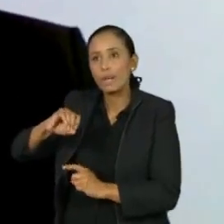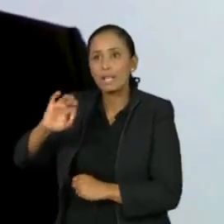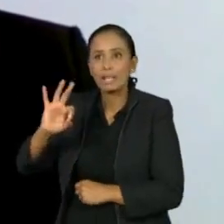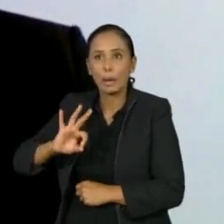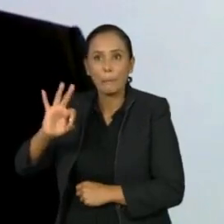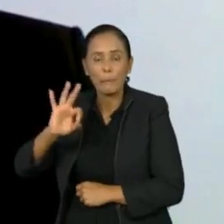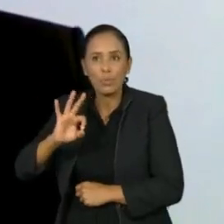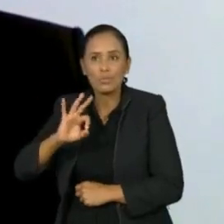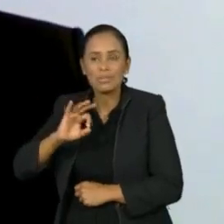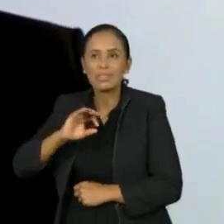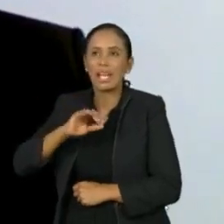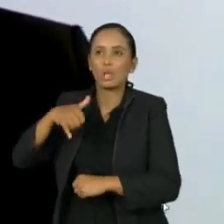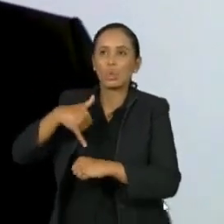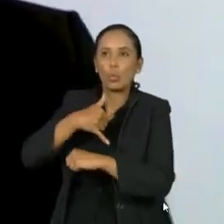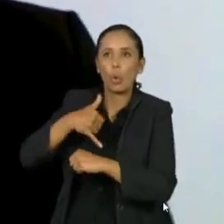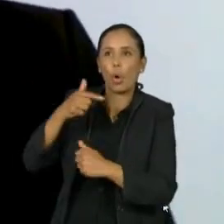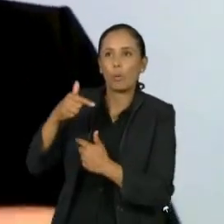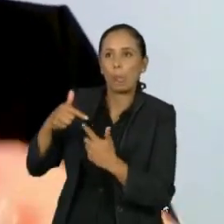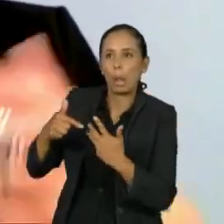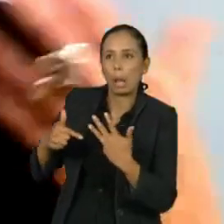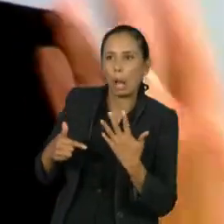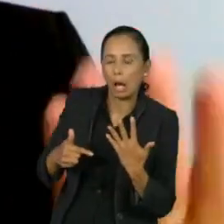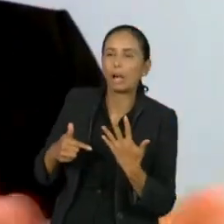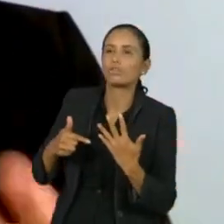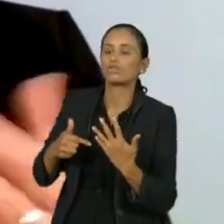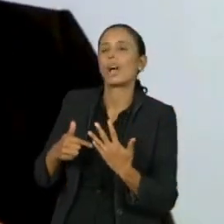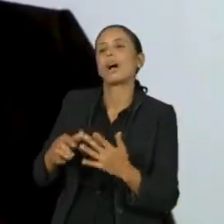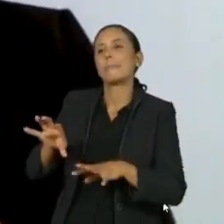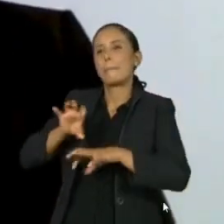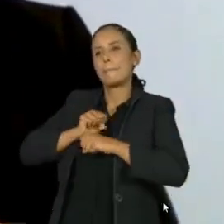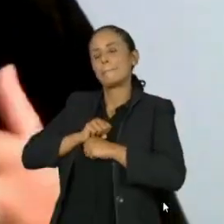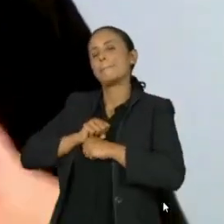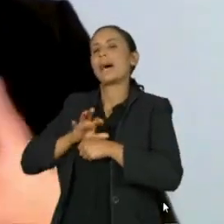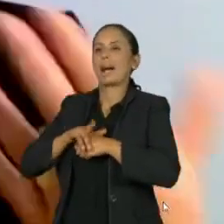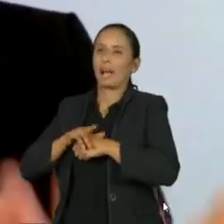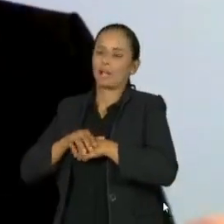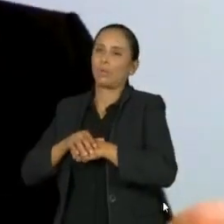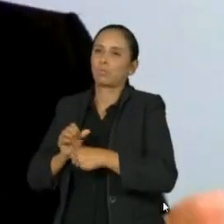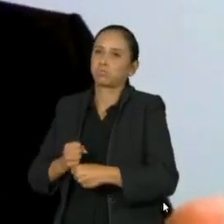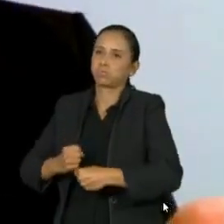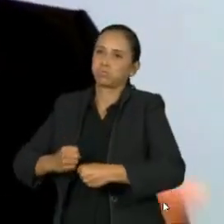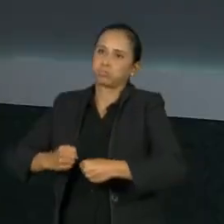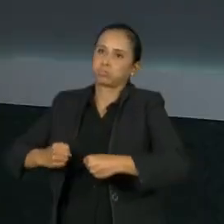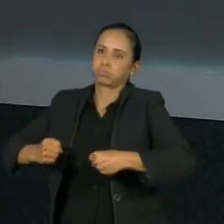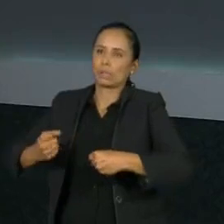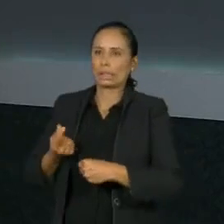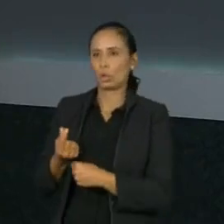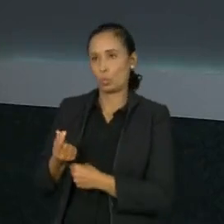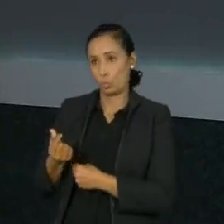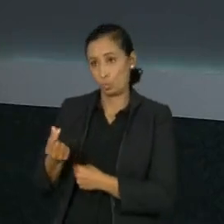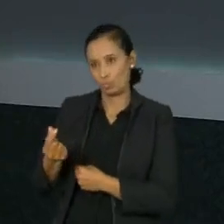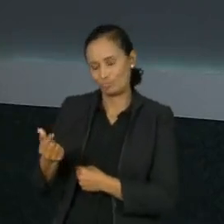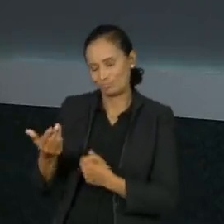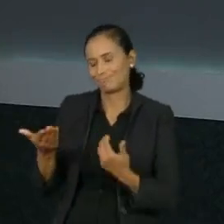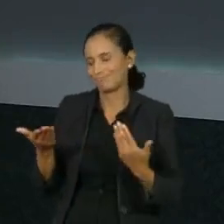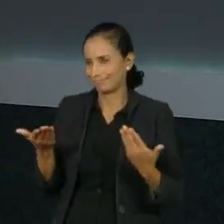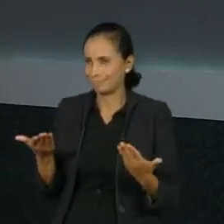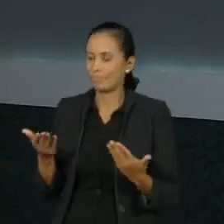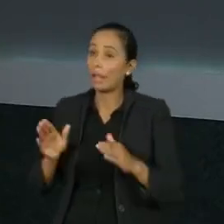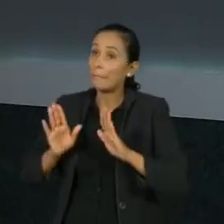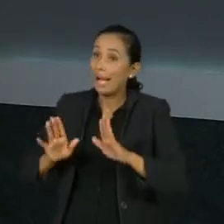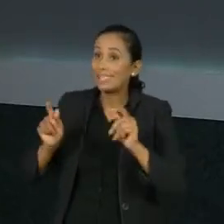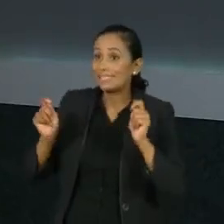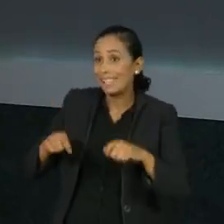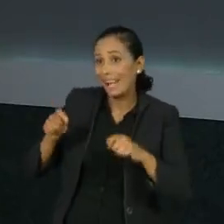tratamentos dessa doença. Então, até a nível de economia, além, obviamente, de uma melhora na